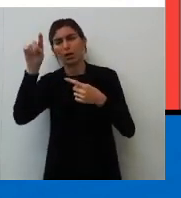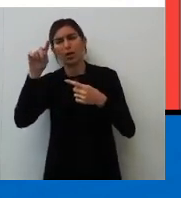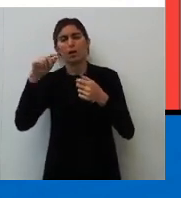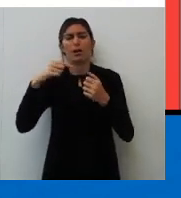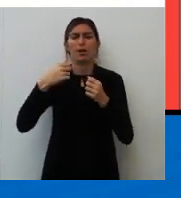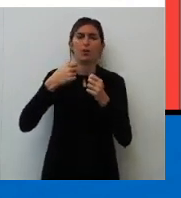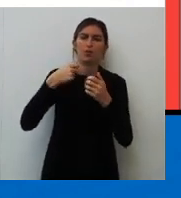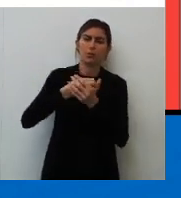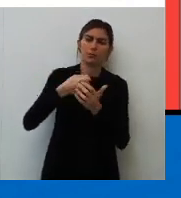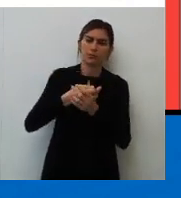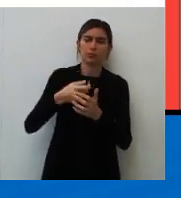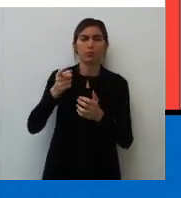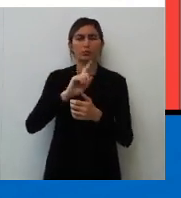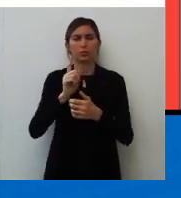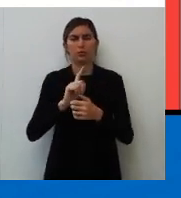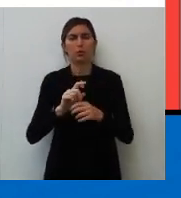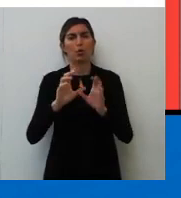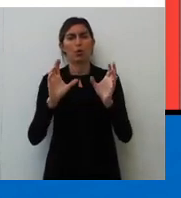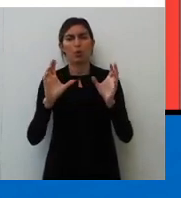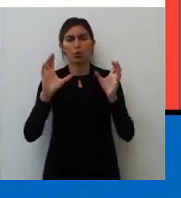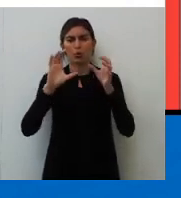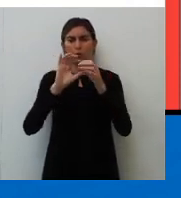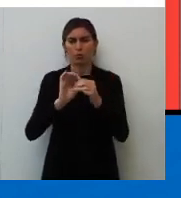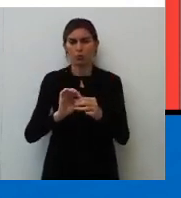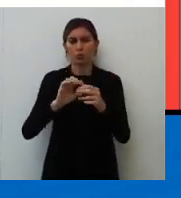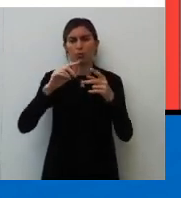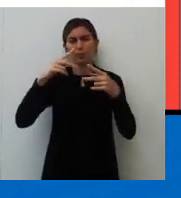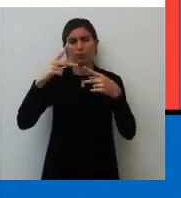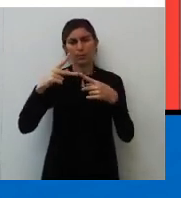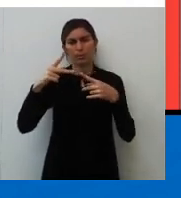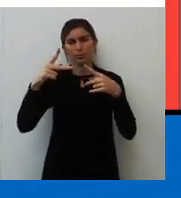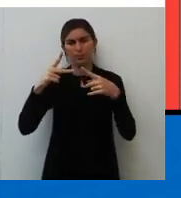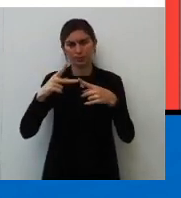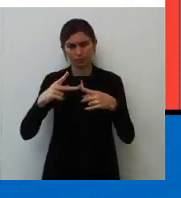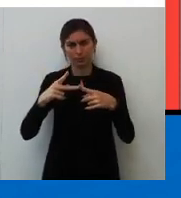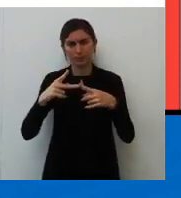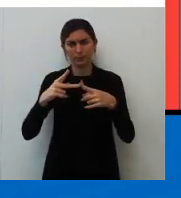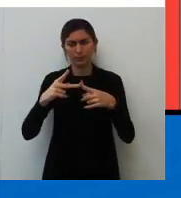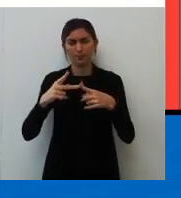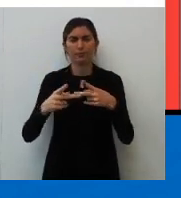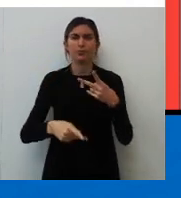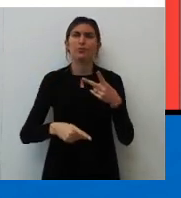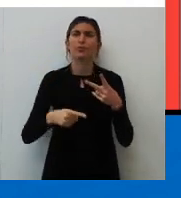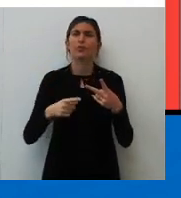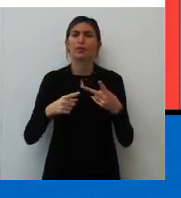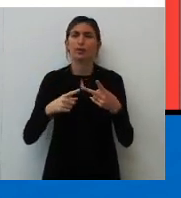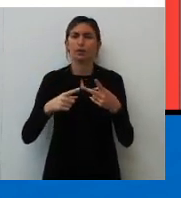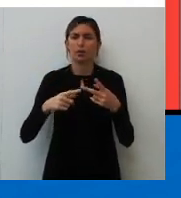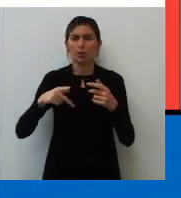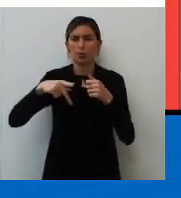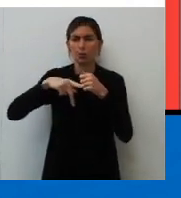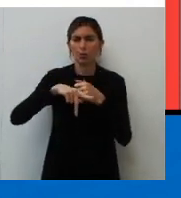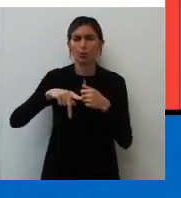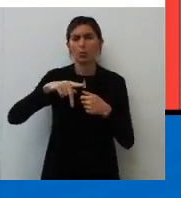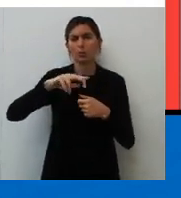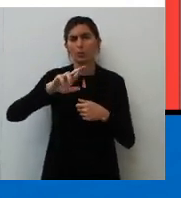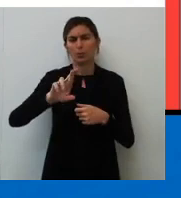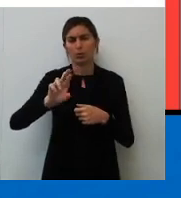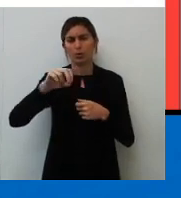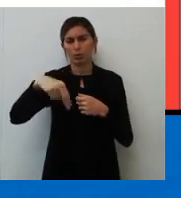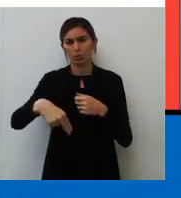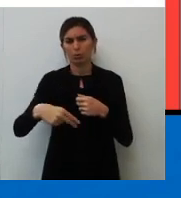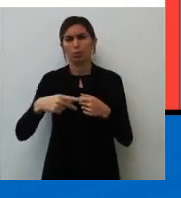Então, conjunções, preposições, pronomes, são classes